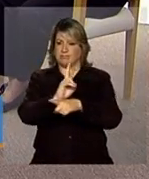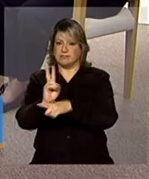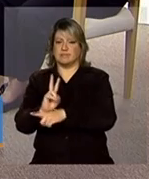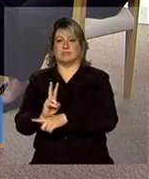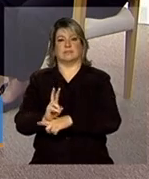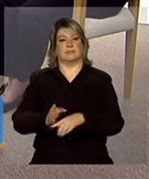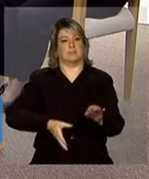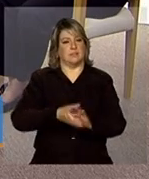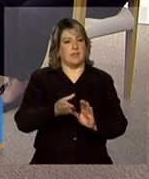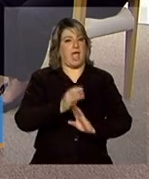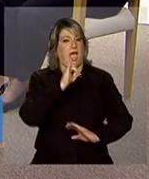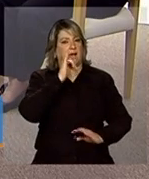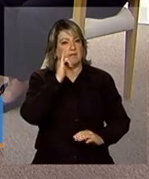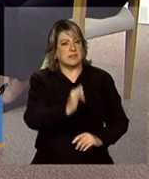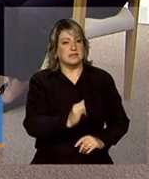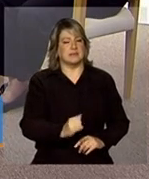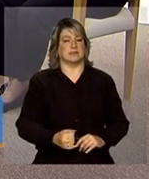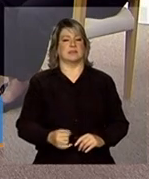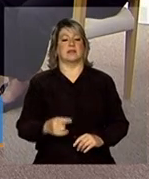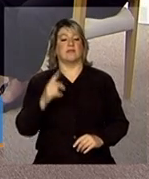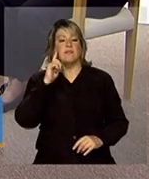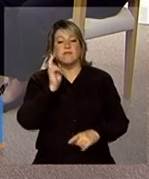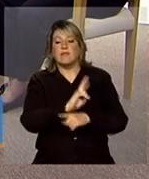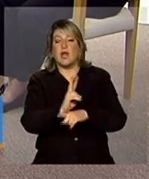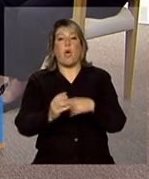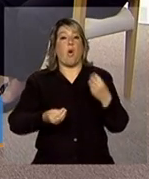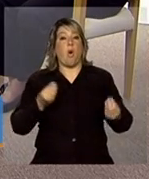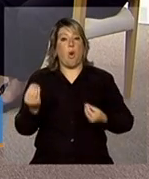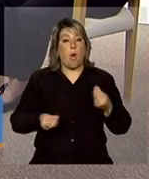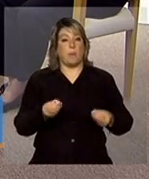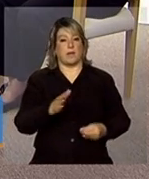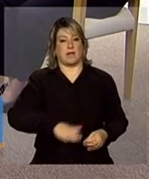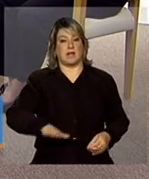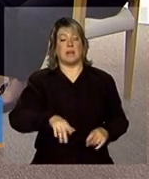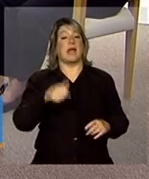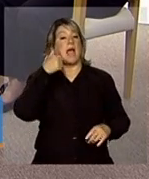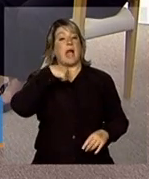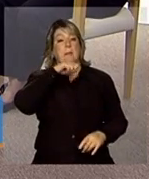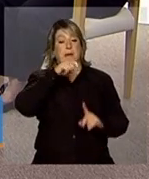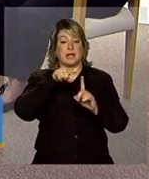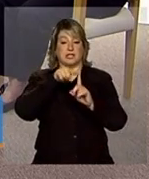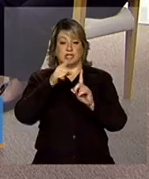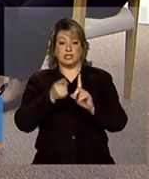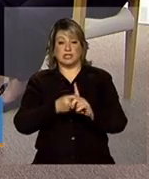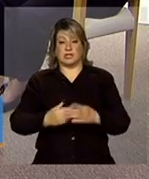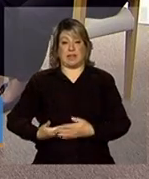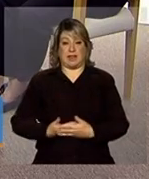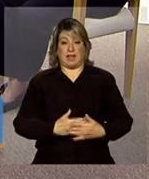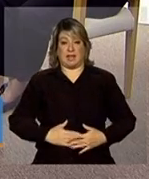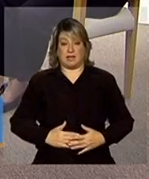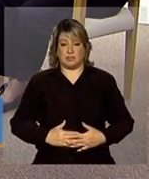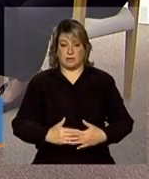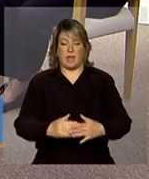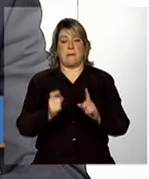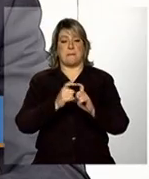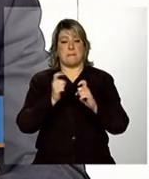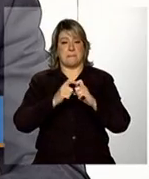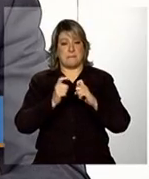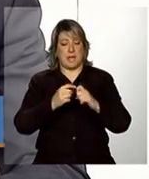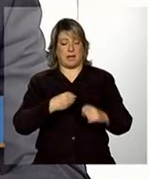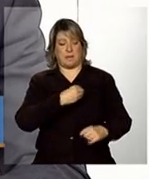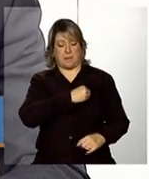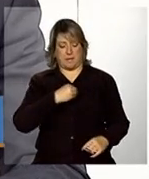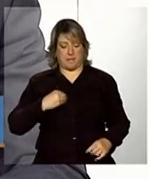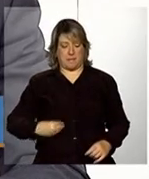a vida dessas crianças, especialmente, mas também das mães gestantes, que devem fazer o acompanhamento de pré